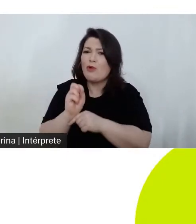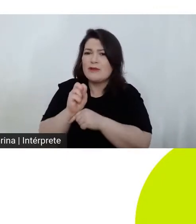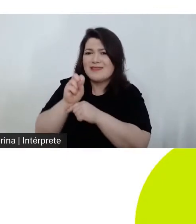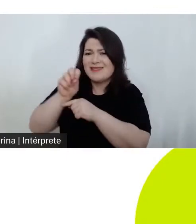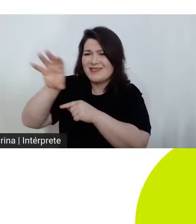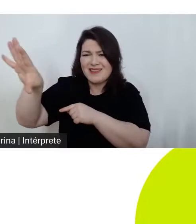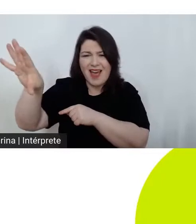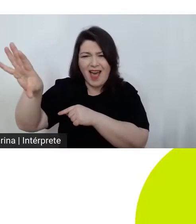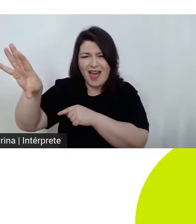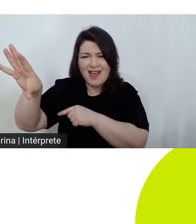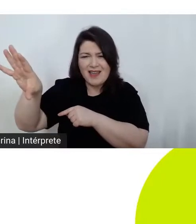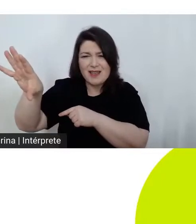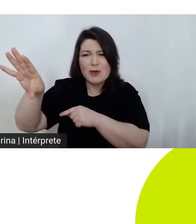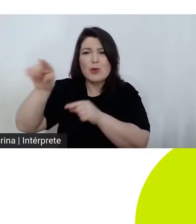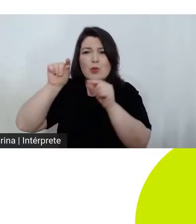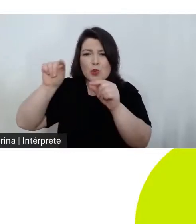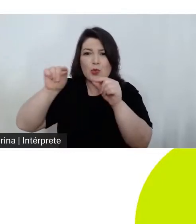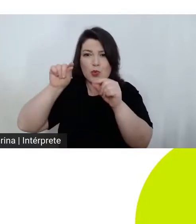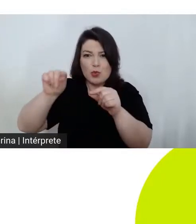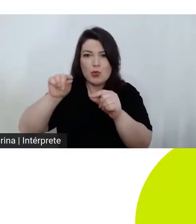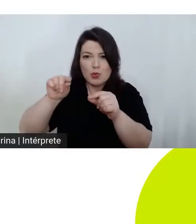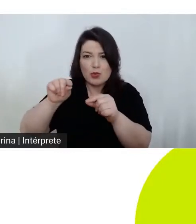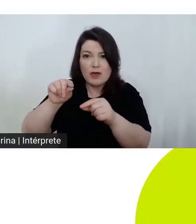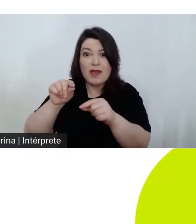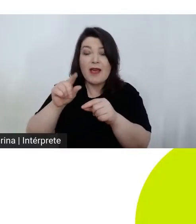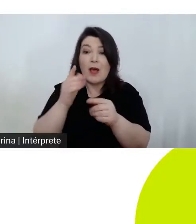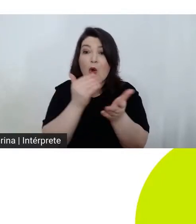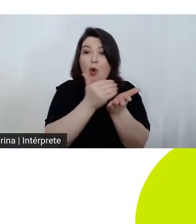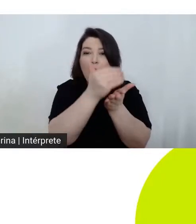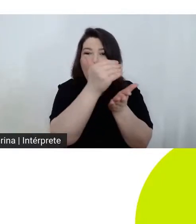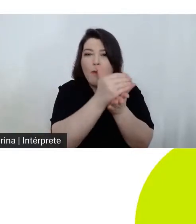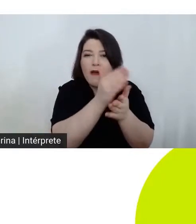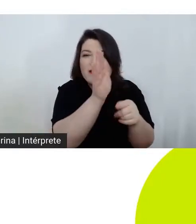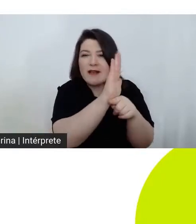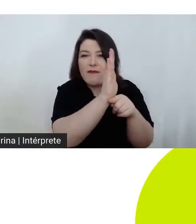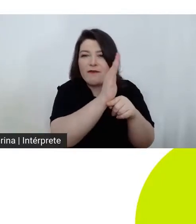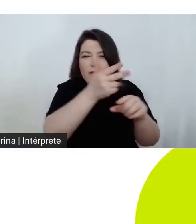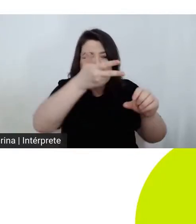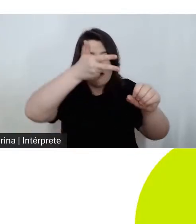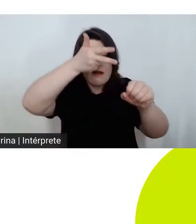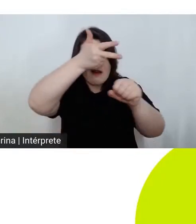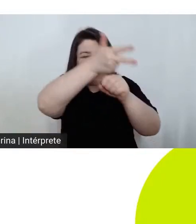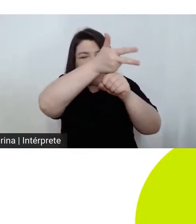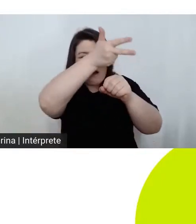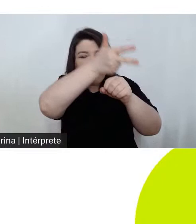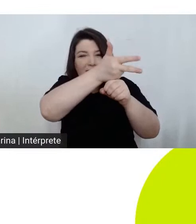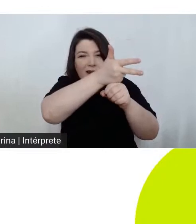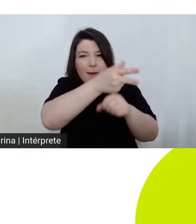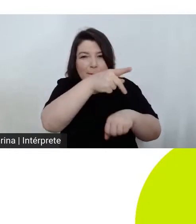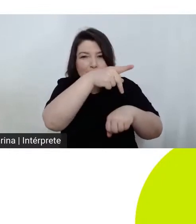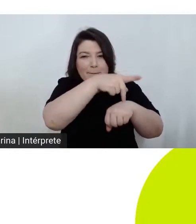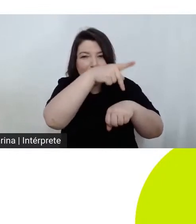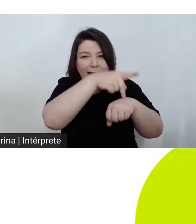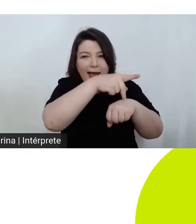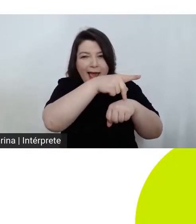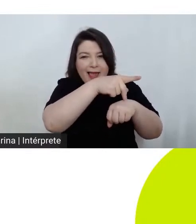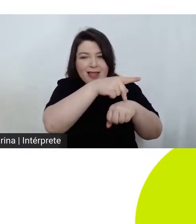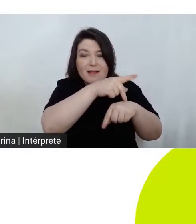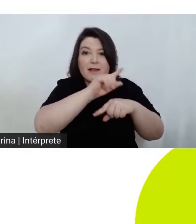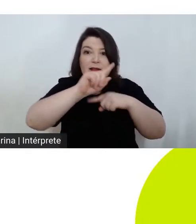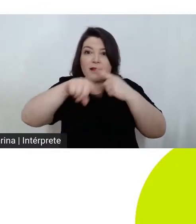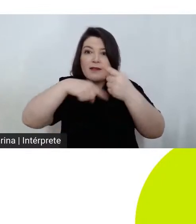colon do Adam Sandler do Howard no caso do personagem Howard no fundo é como se os irmãos